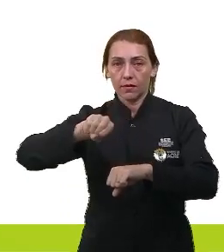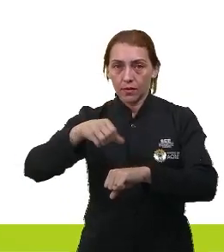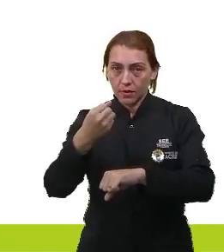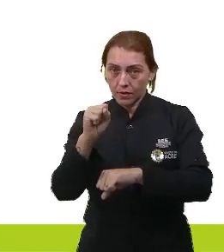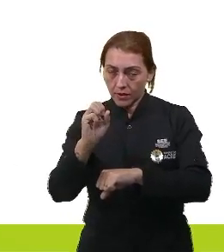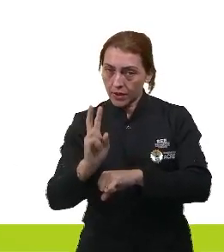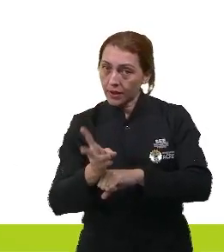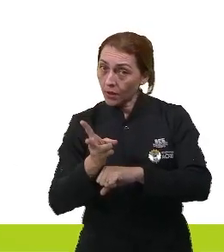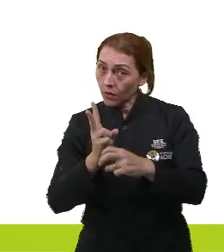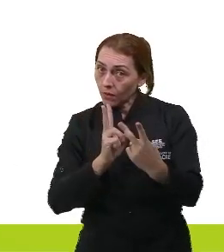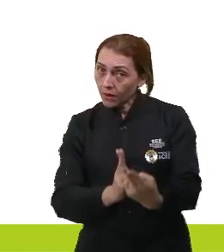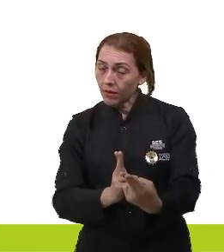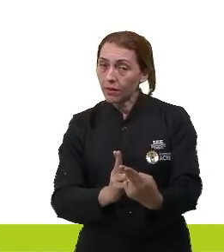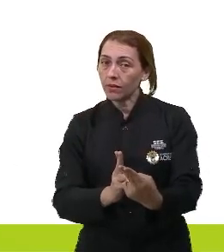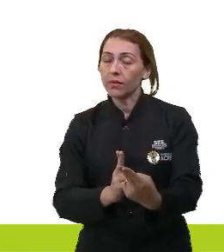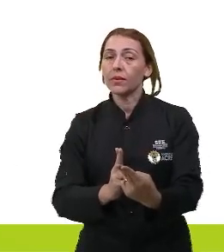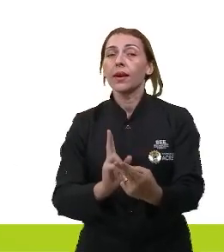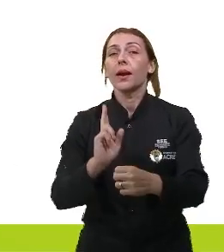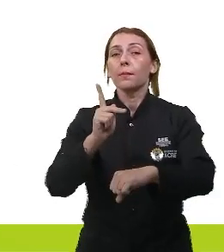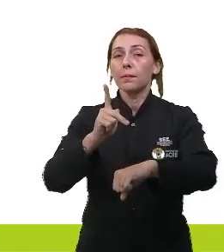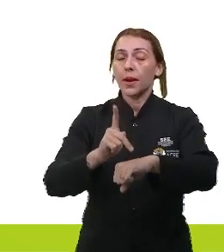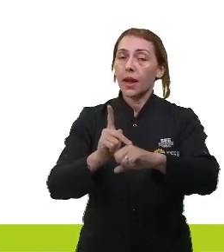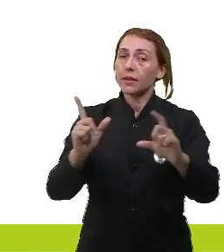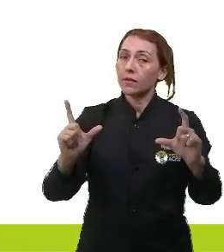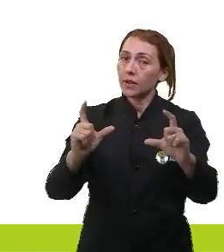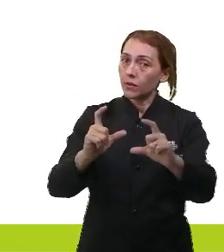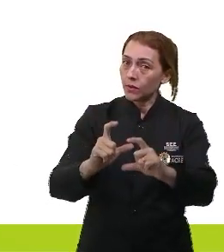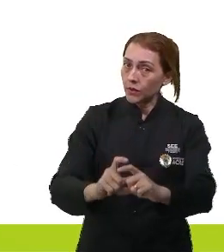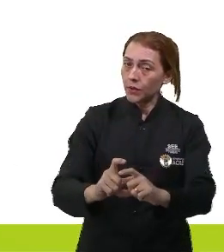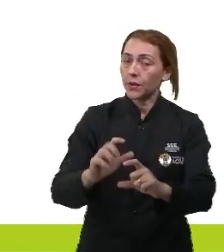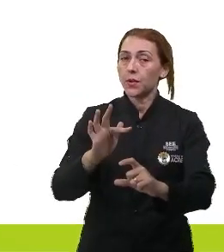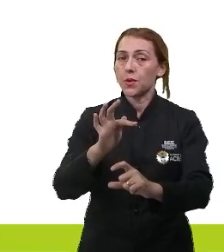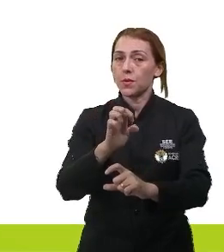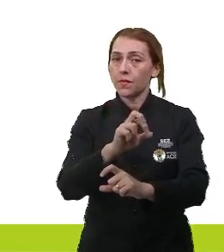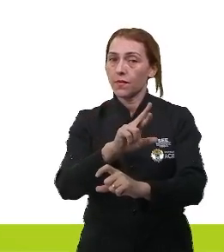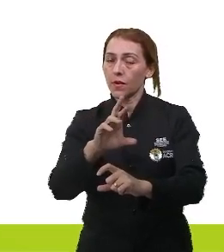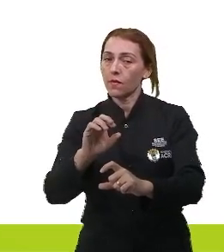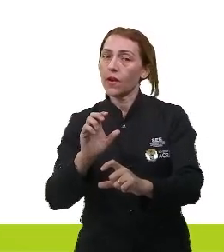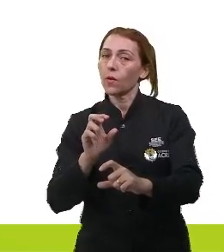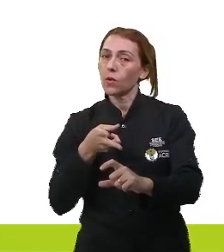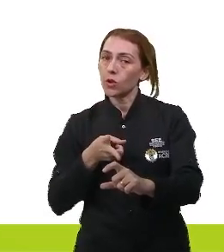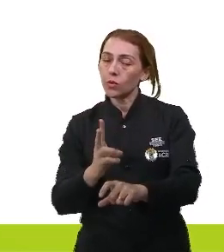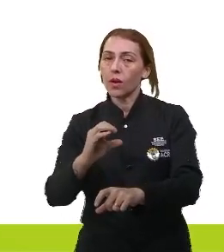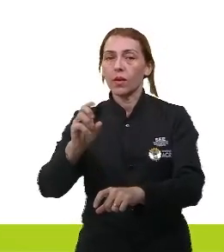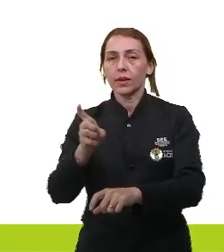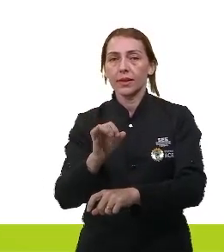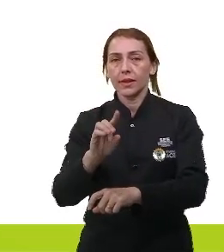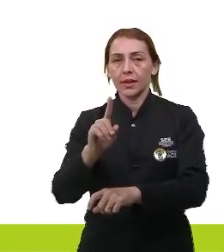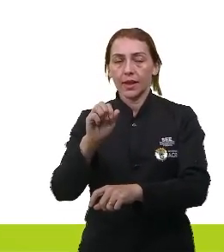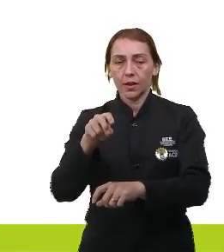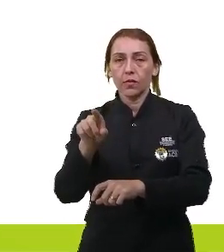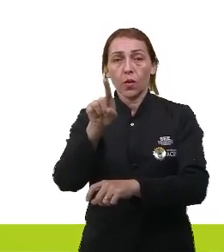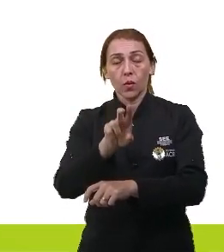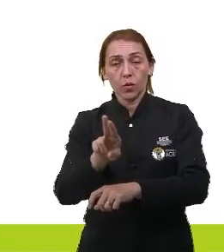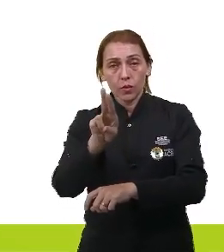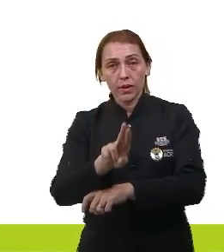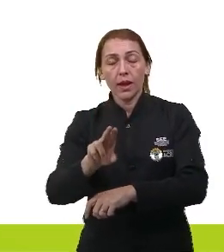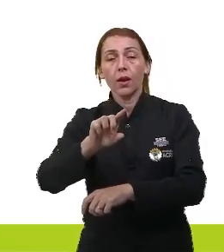a mesma coisa a prata vai reduzir e o ferro vai continuar oxidando vou usar o chumbo